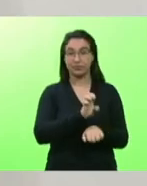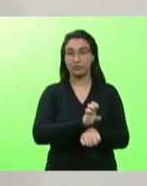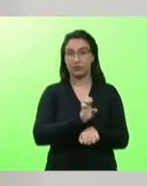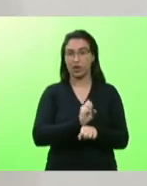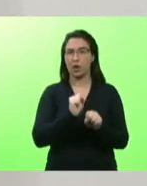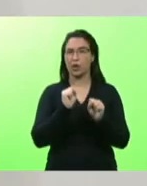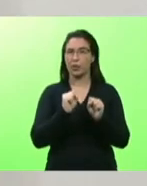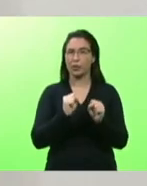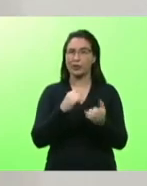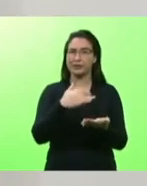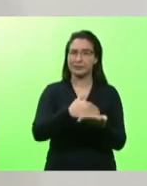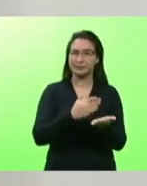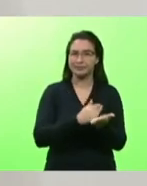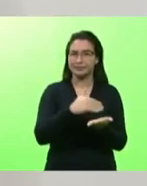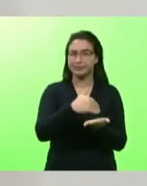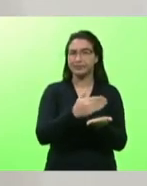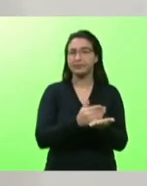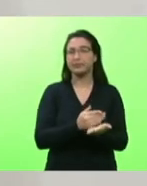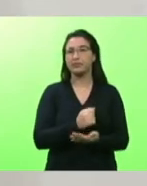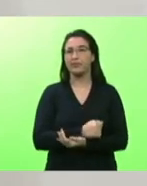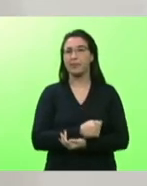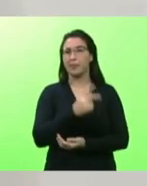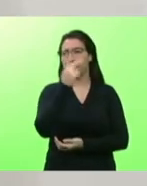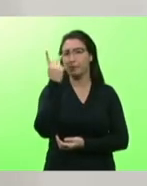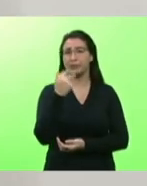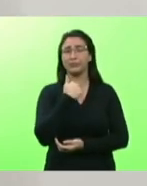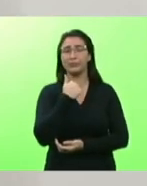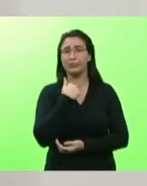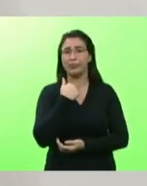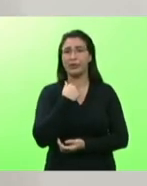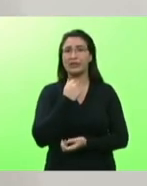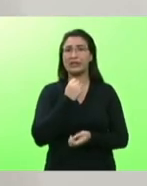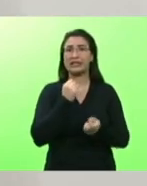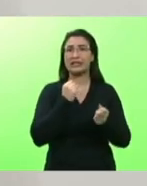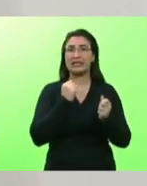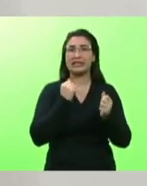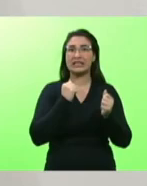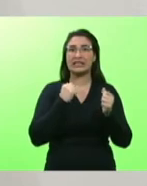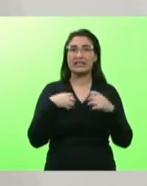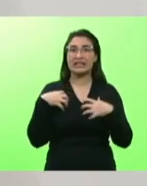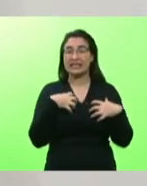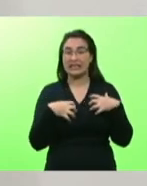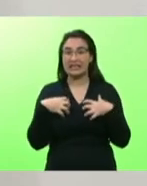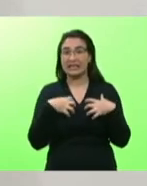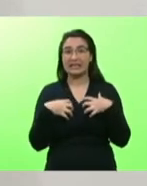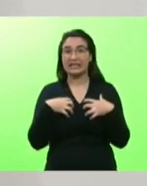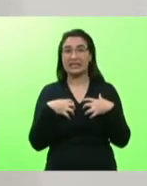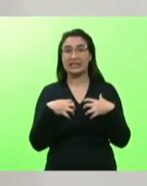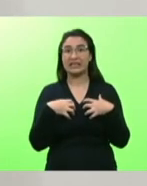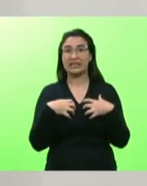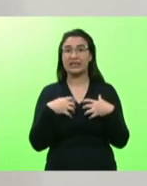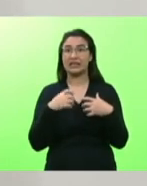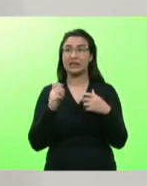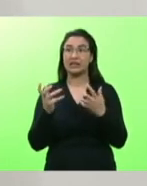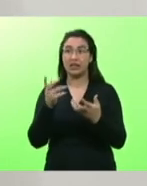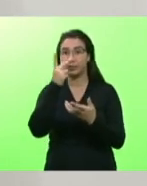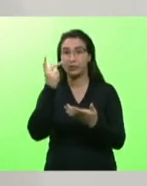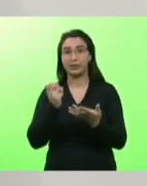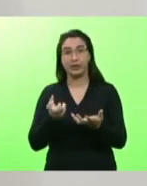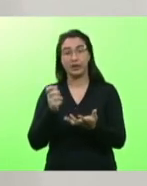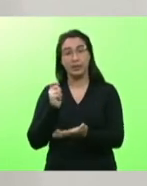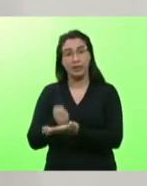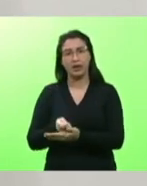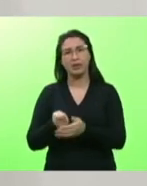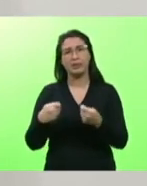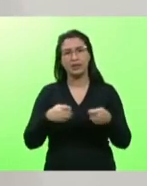precisa parcelar a pessoa não pode estar agoniada esperando esperando esperando que quem está devendo quer pagar pelo menos se organizar